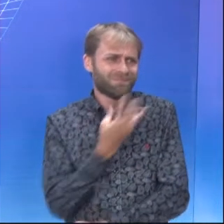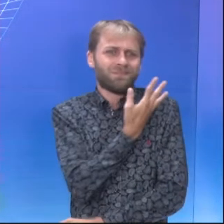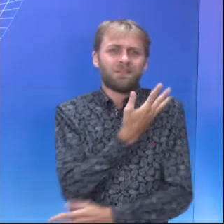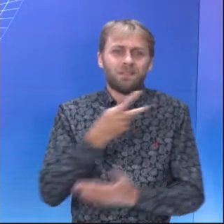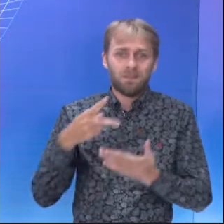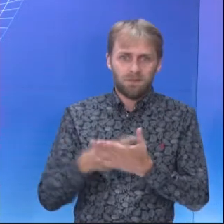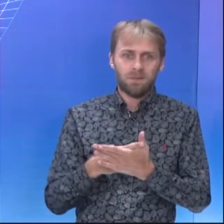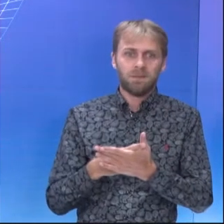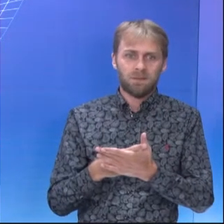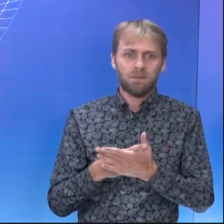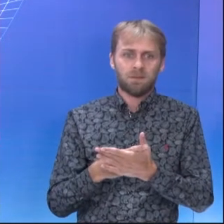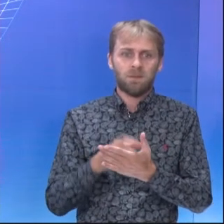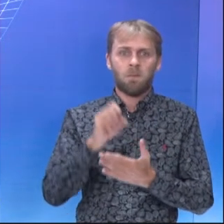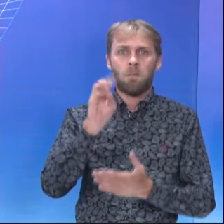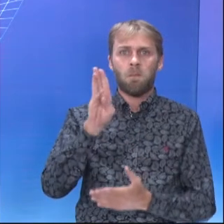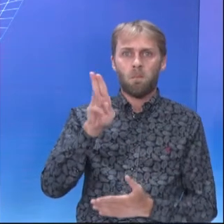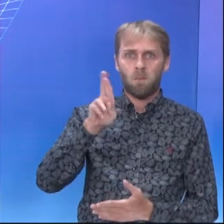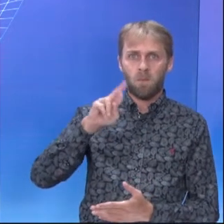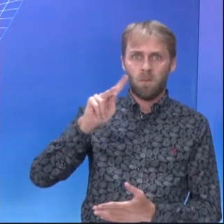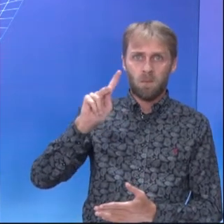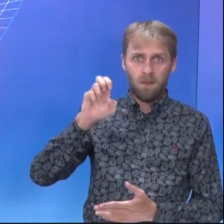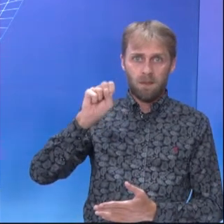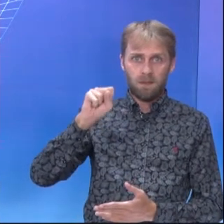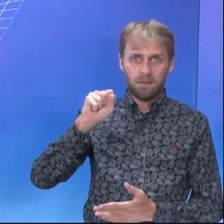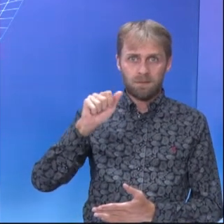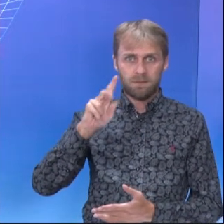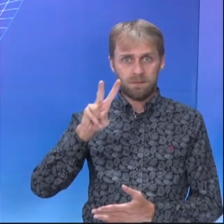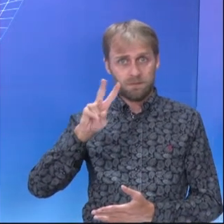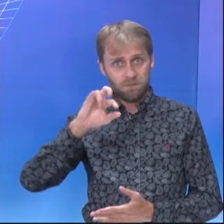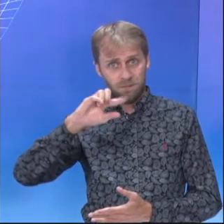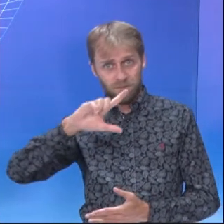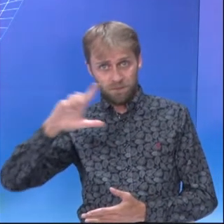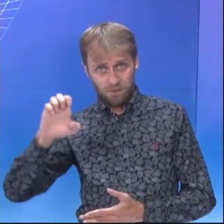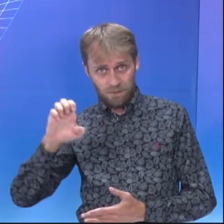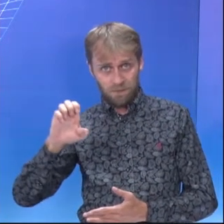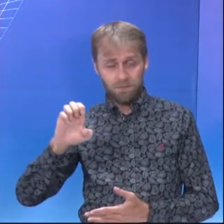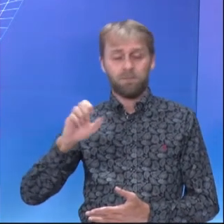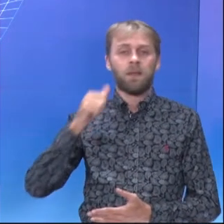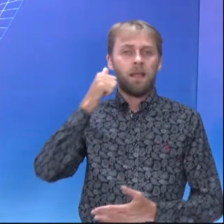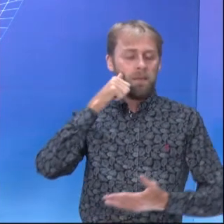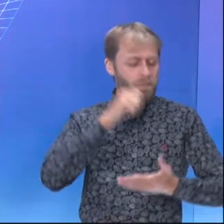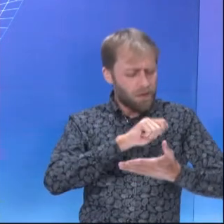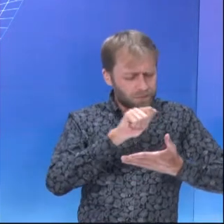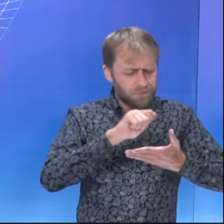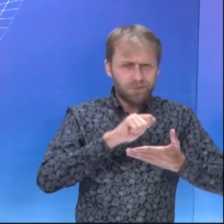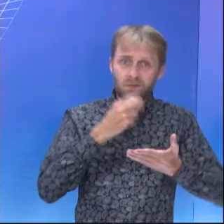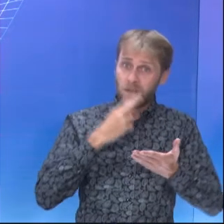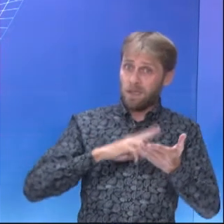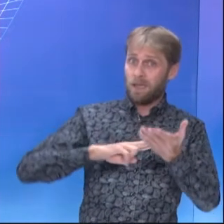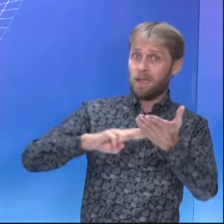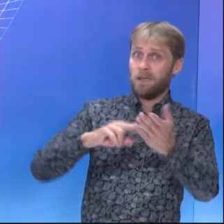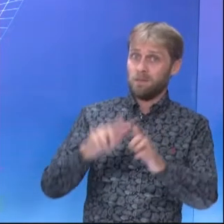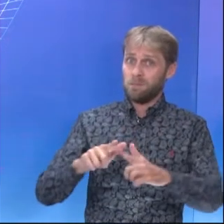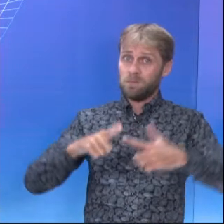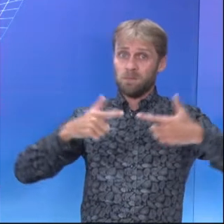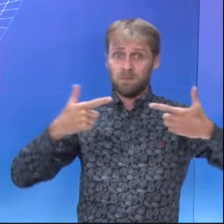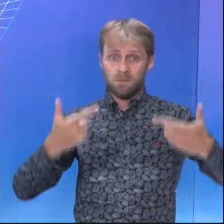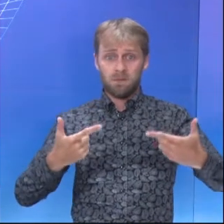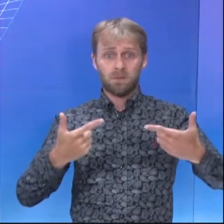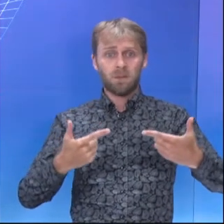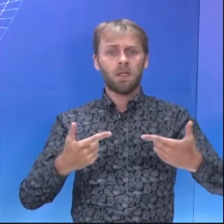ocorrida em Berksville, a autora da carta enviada ao The New York Times busca.